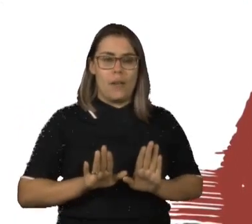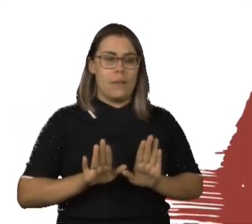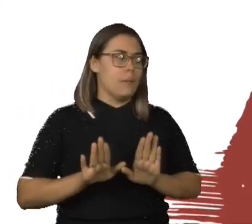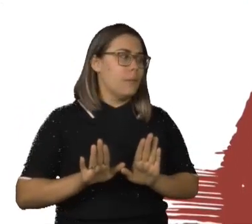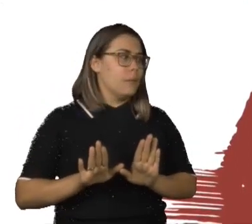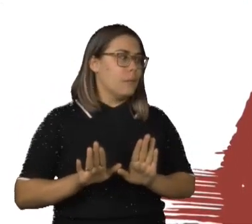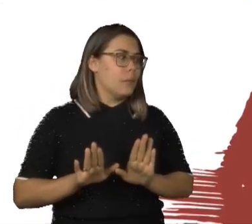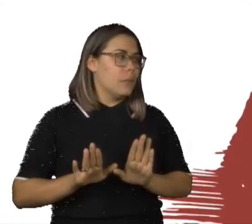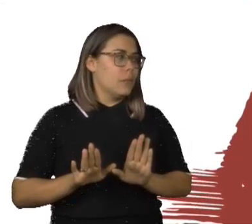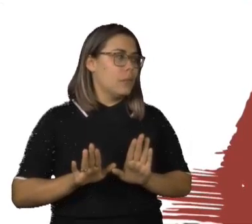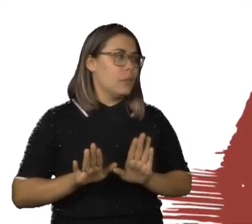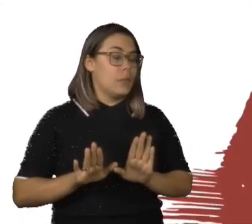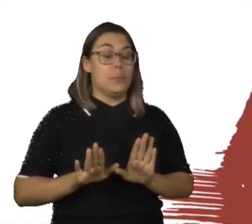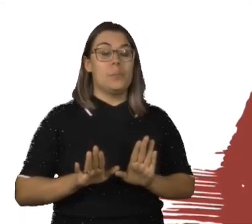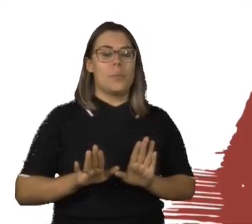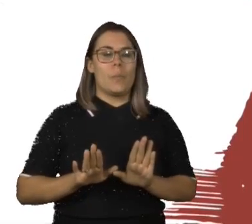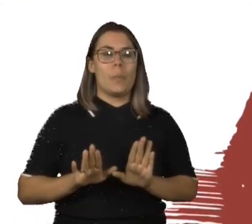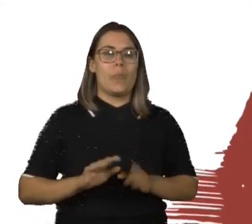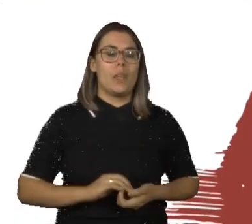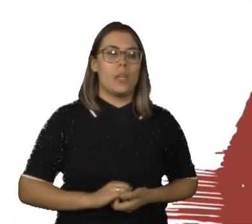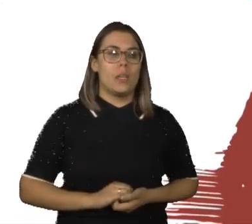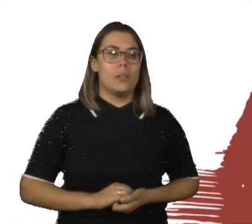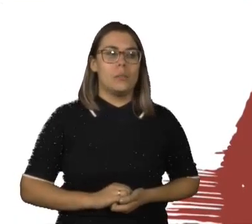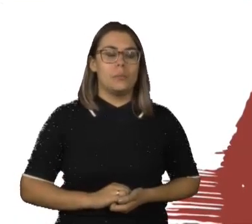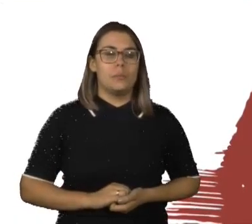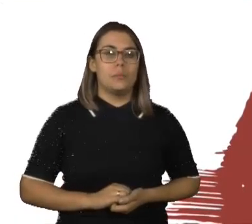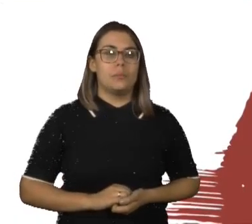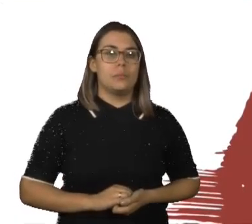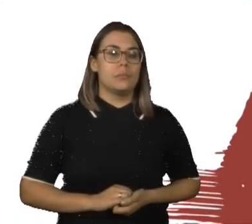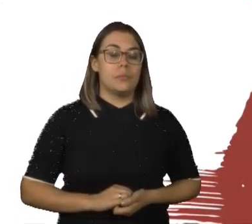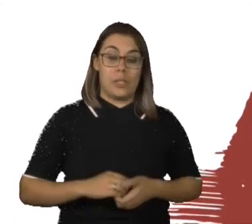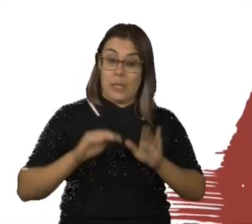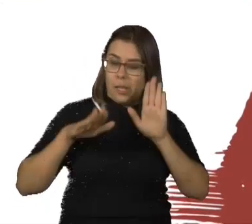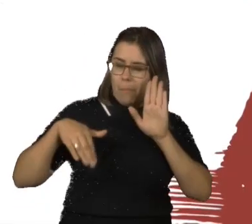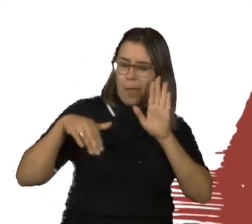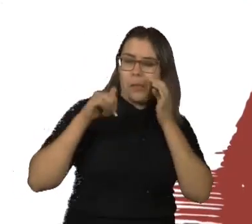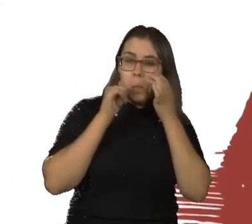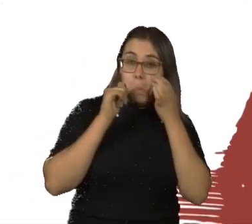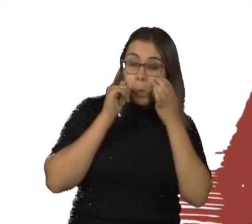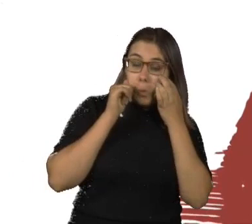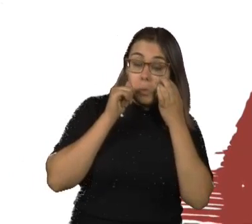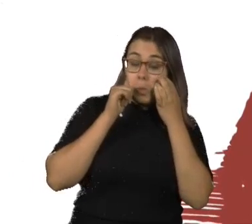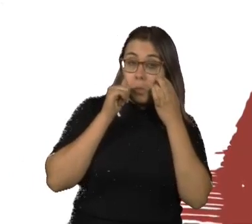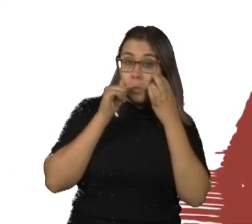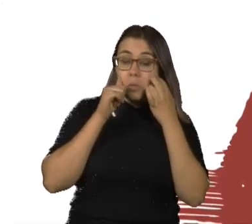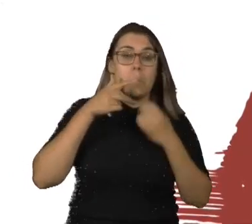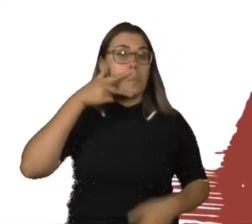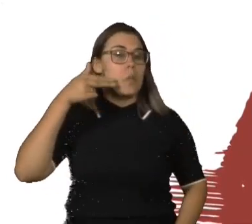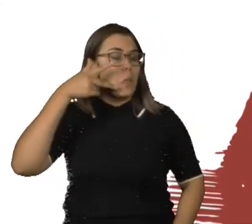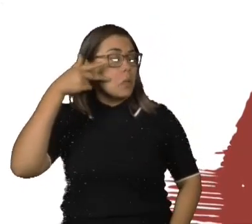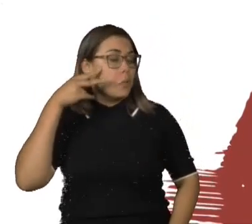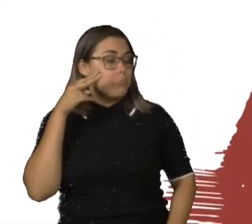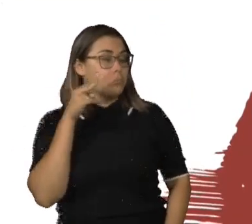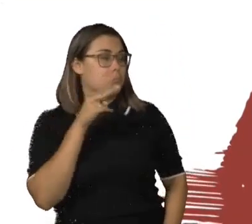perpendicular ao seu corpo. Nessa mesma praia, tem mulheres de biquíni e que olham